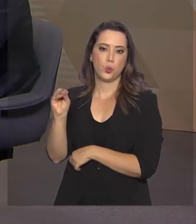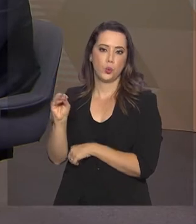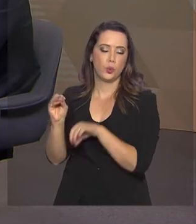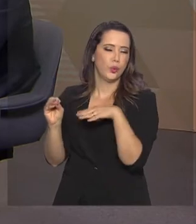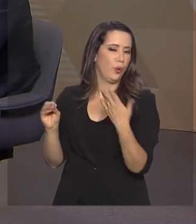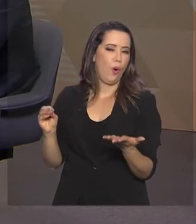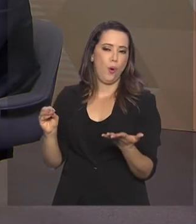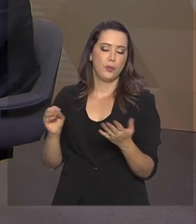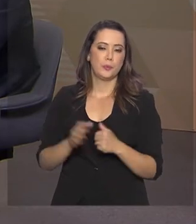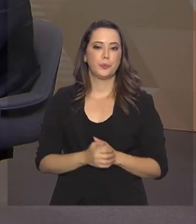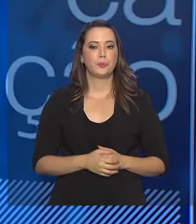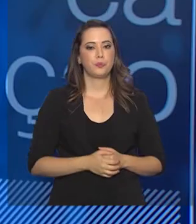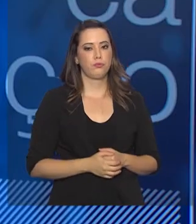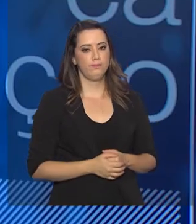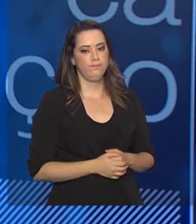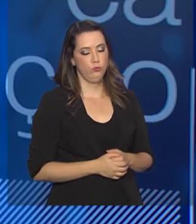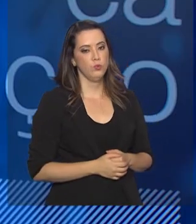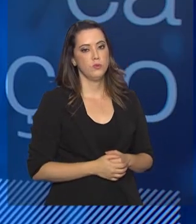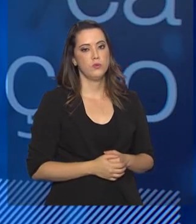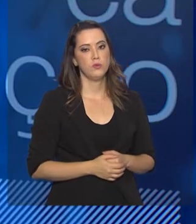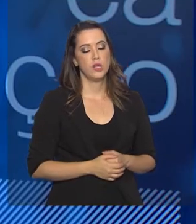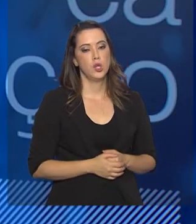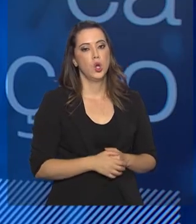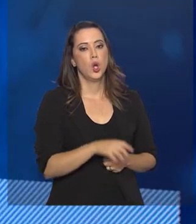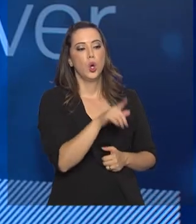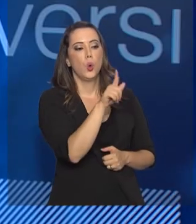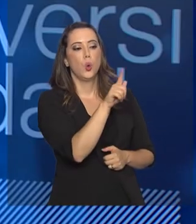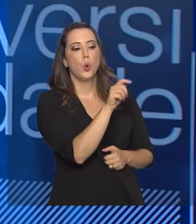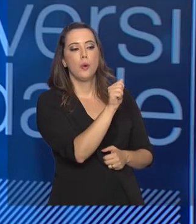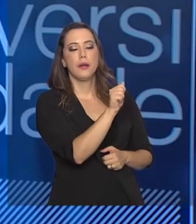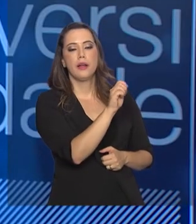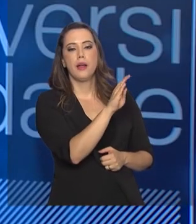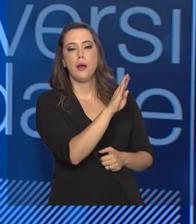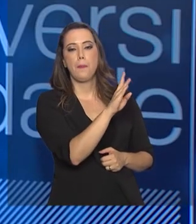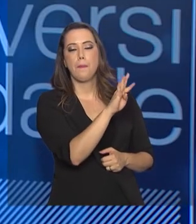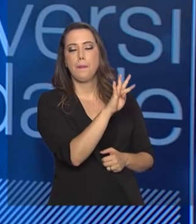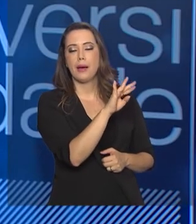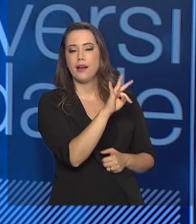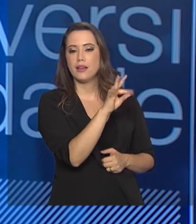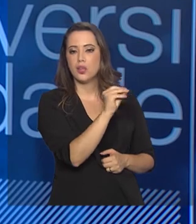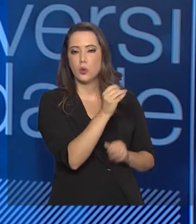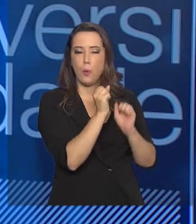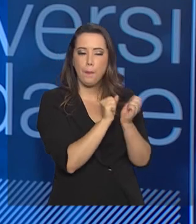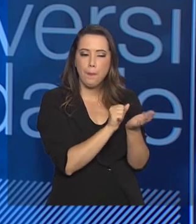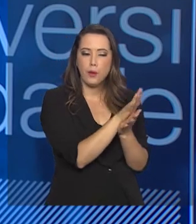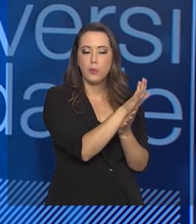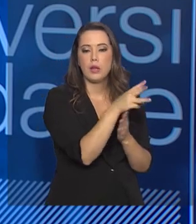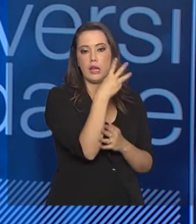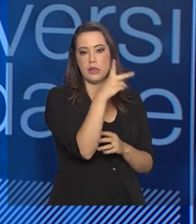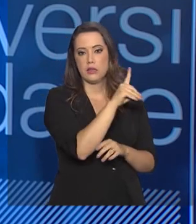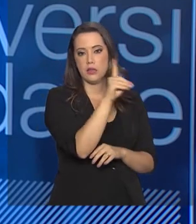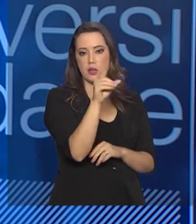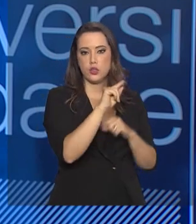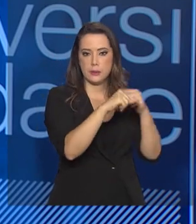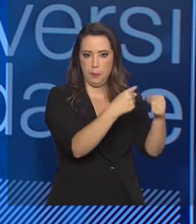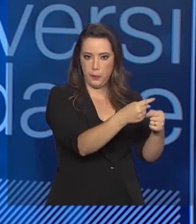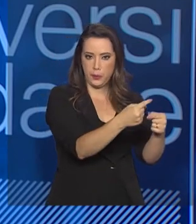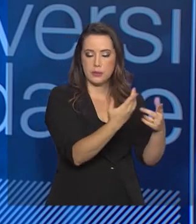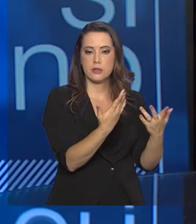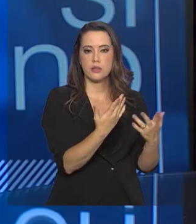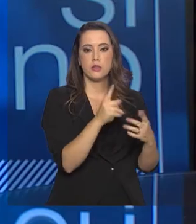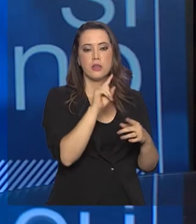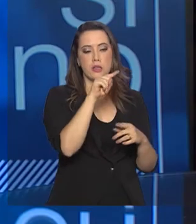é publicado três dias depois do segundo dia de aplicação de prova. E o resultado, ele é divulgado em janeiro.